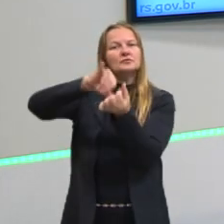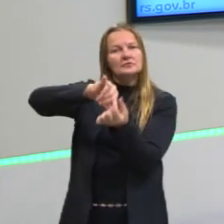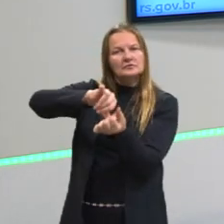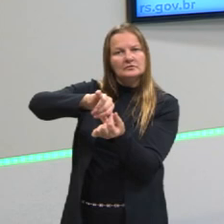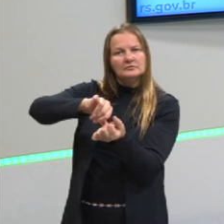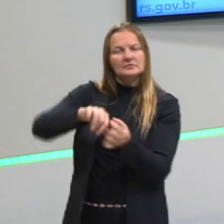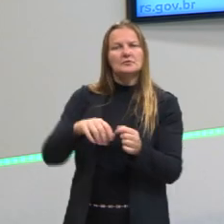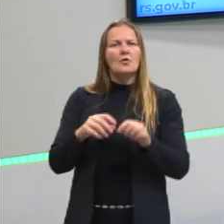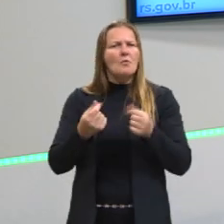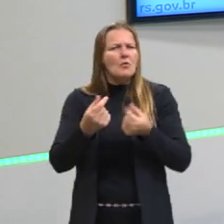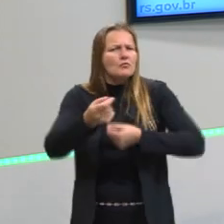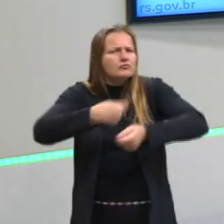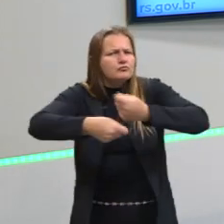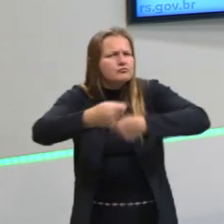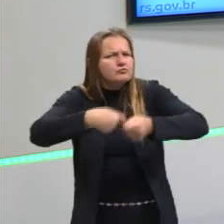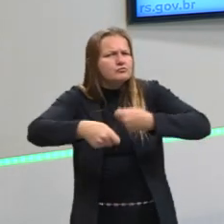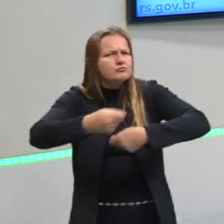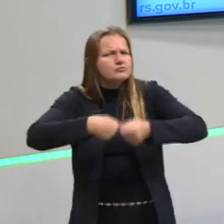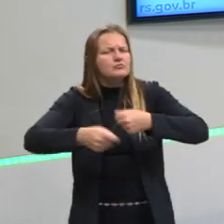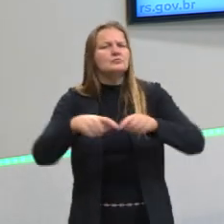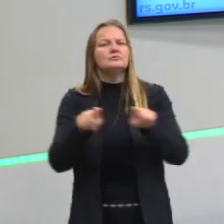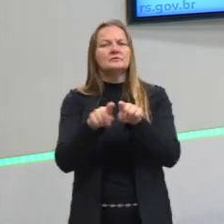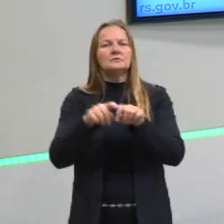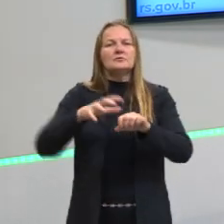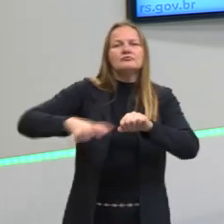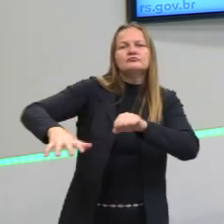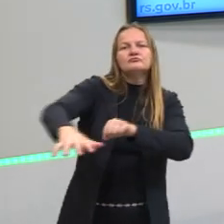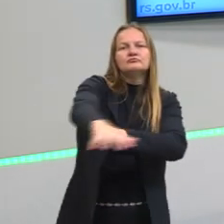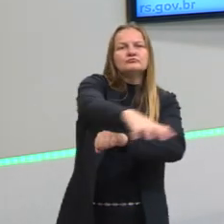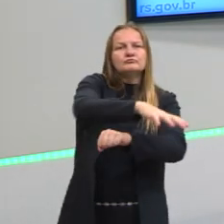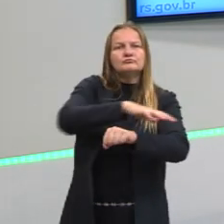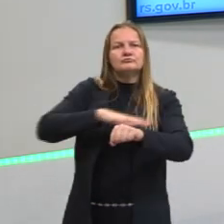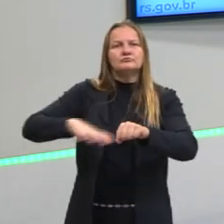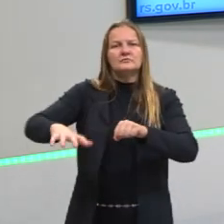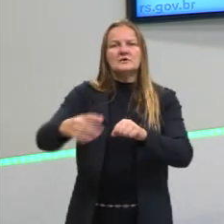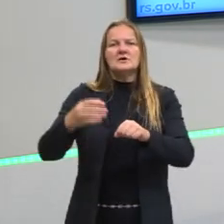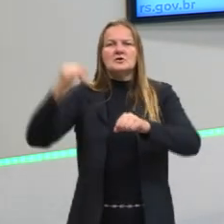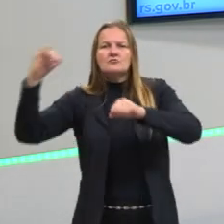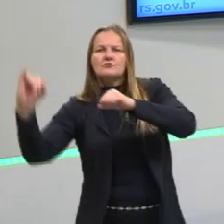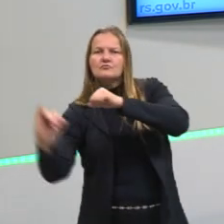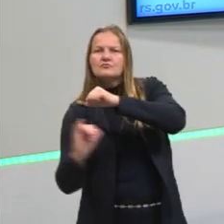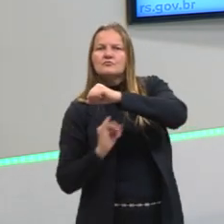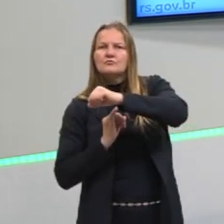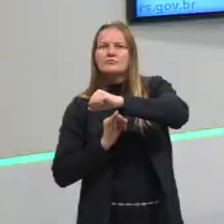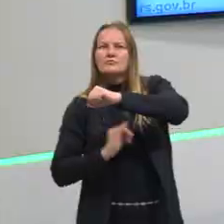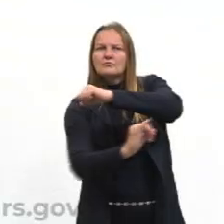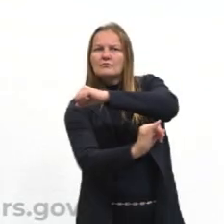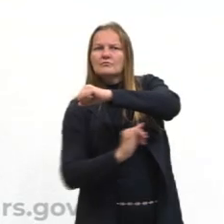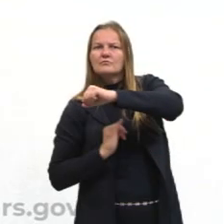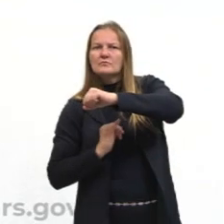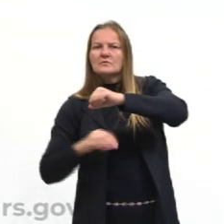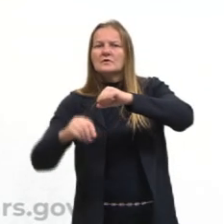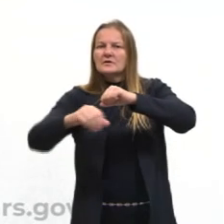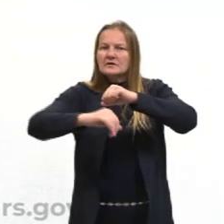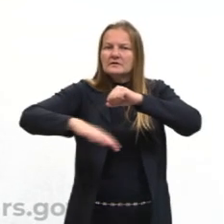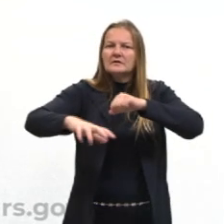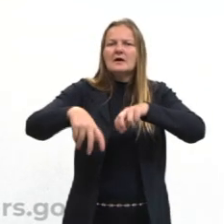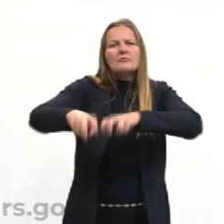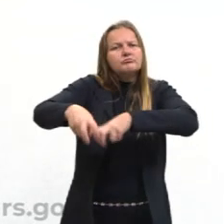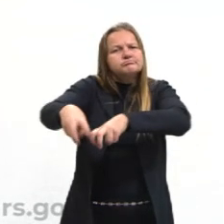mercantil, aos cercamentos, invasão de terras, tomada de terras de pequenos camponeses.